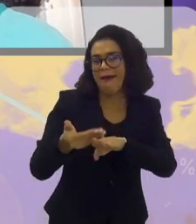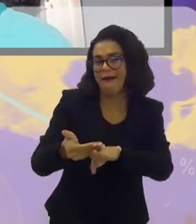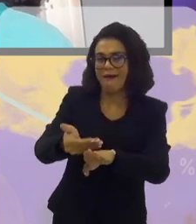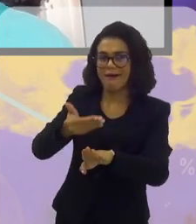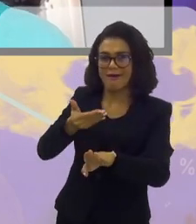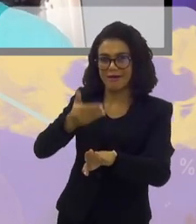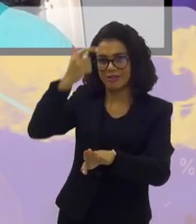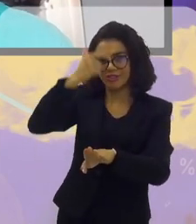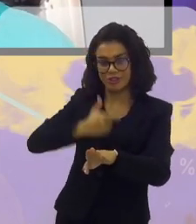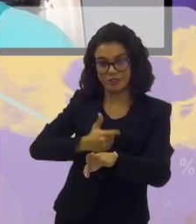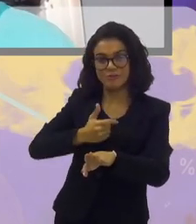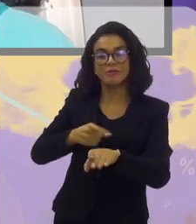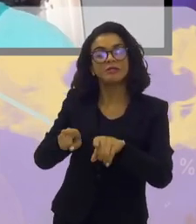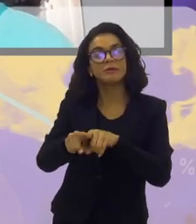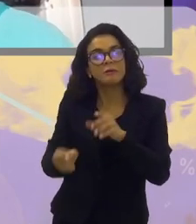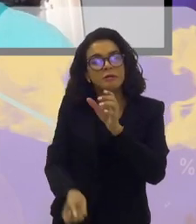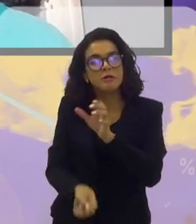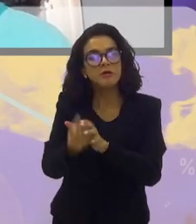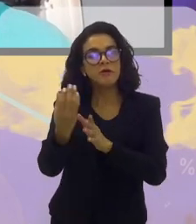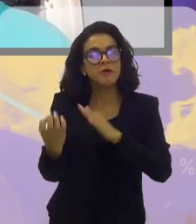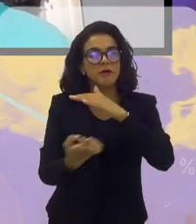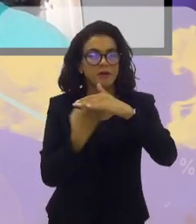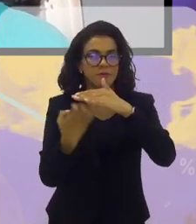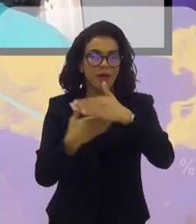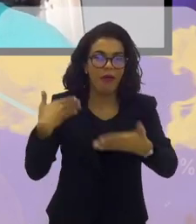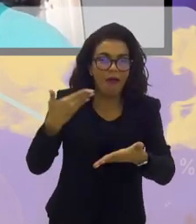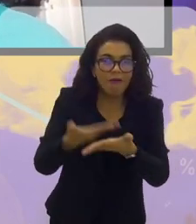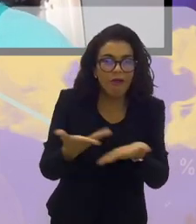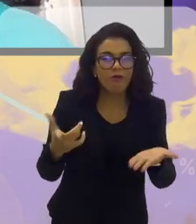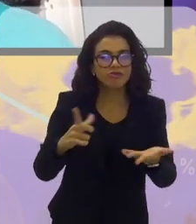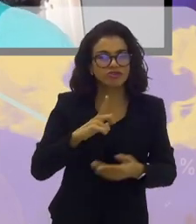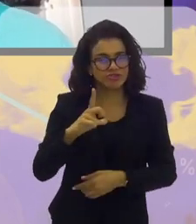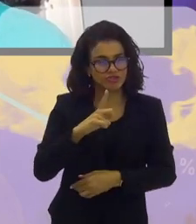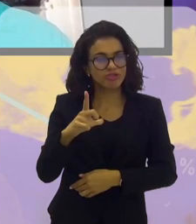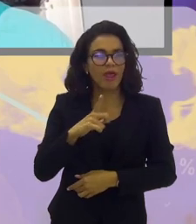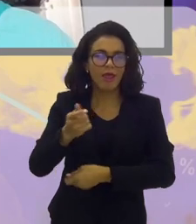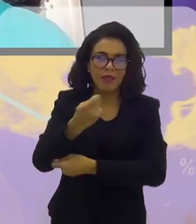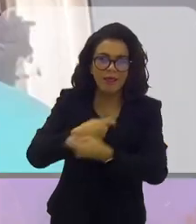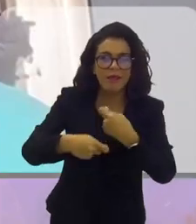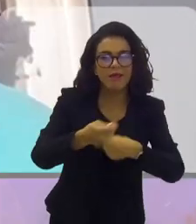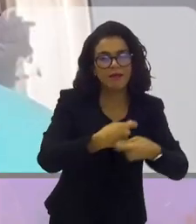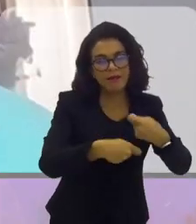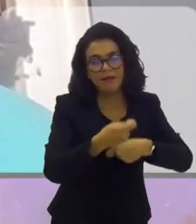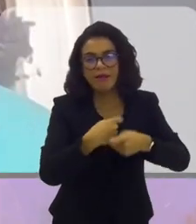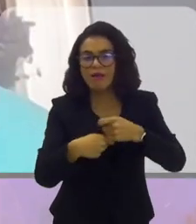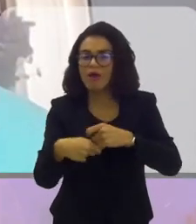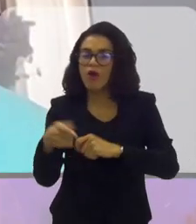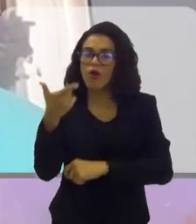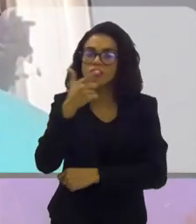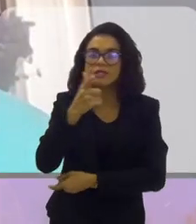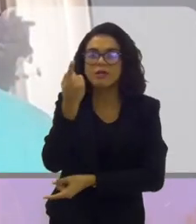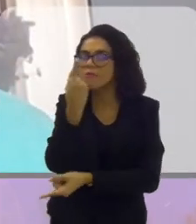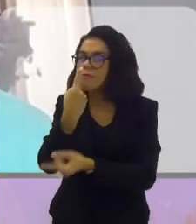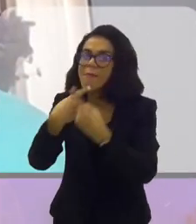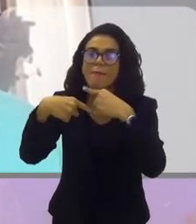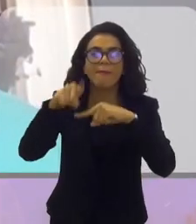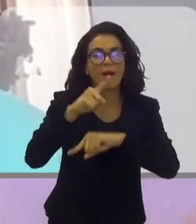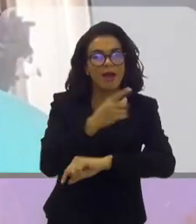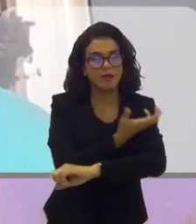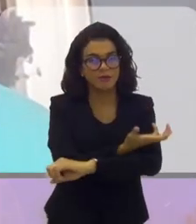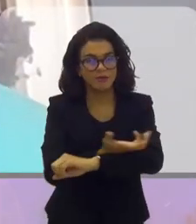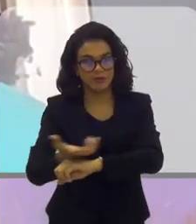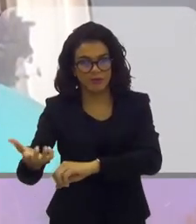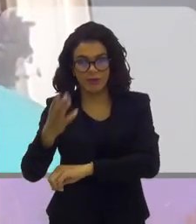caminho antes, e que fundaram empresas que estão até hoje no mercado. Conseguimos fazer uma pequena revolução nos gramados